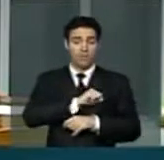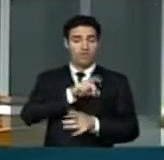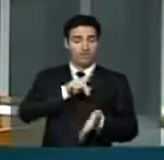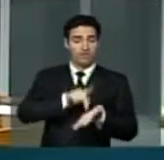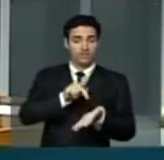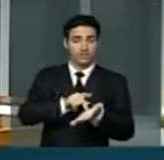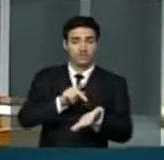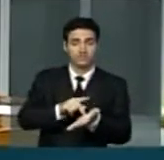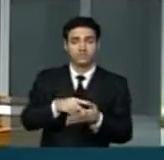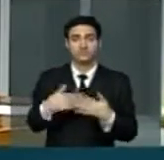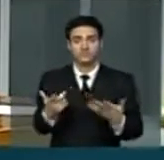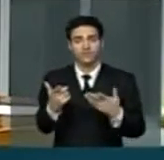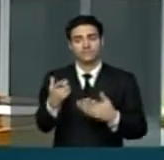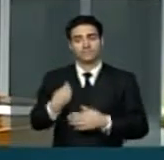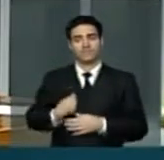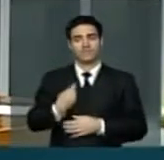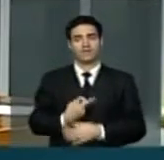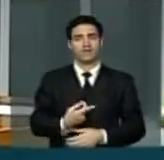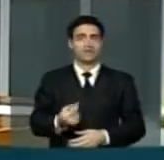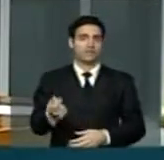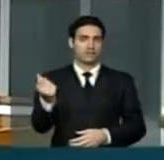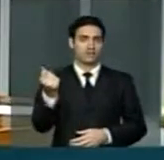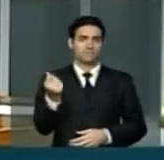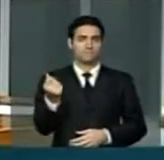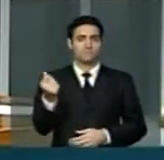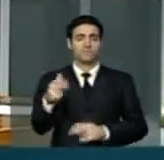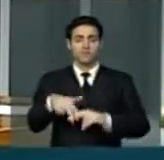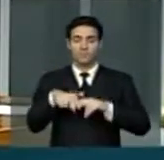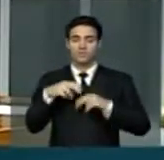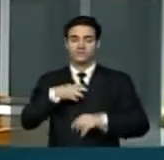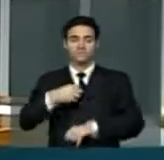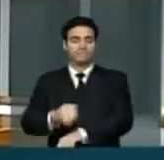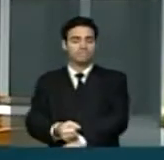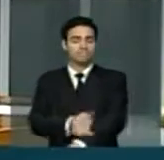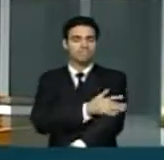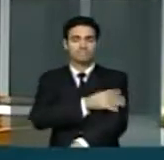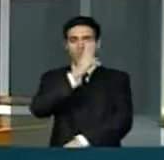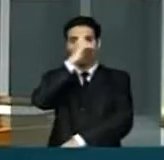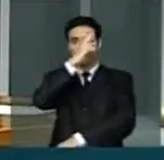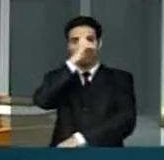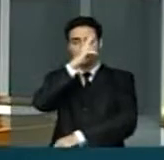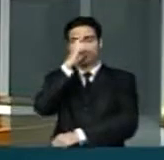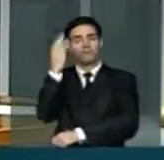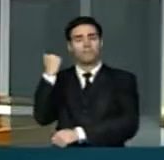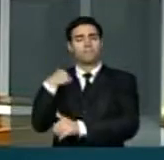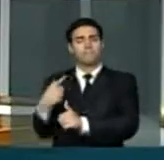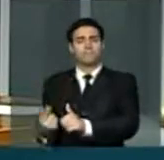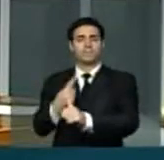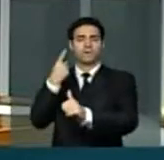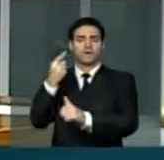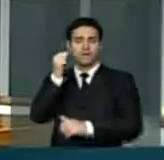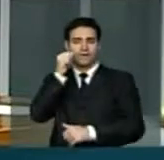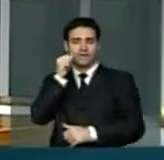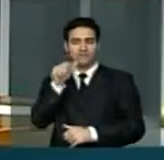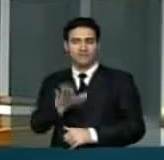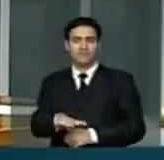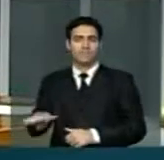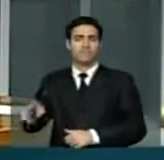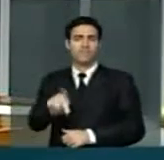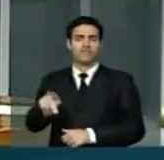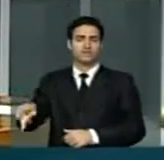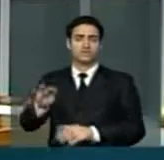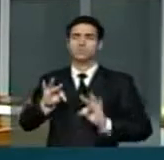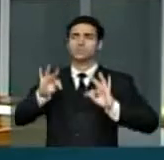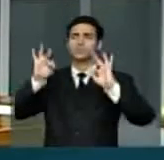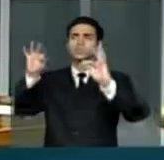Presidente, dura para sempre. Assim é com emoção que me recordo das minhas primeiras professoras e de todos